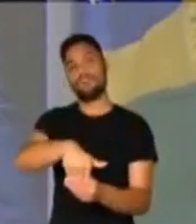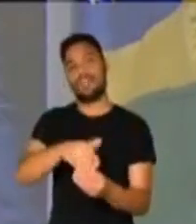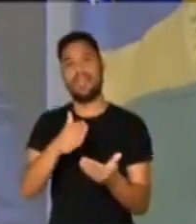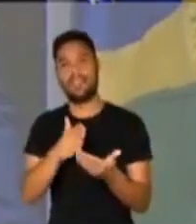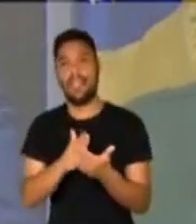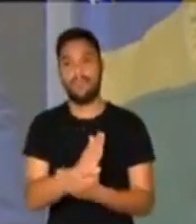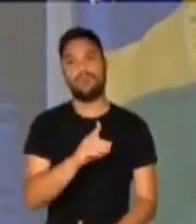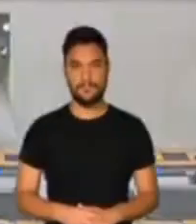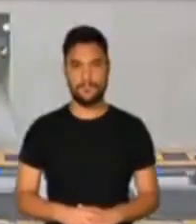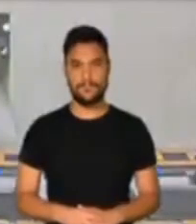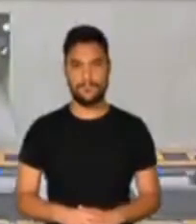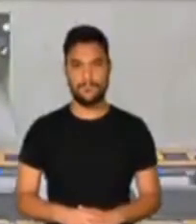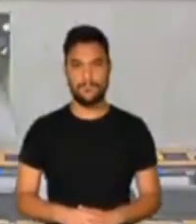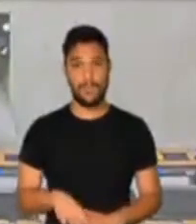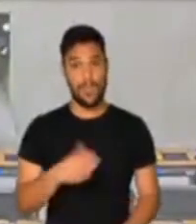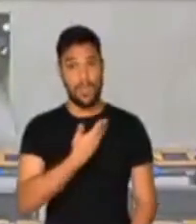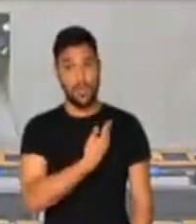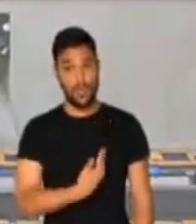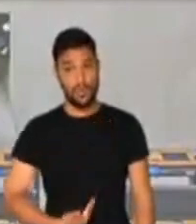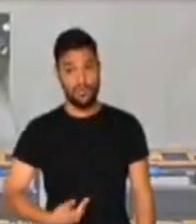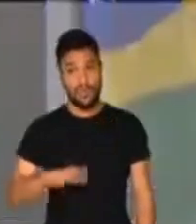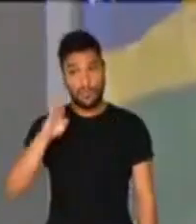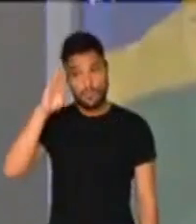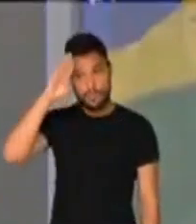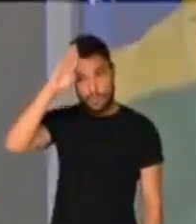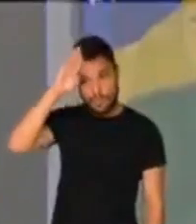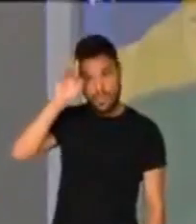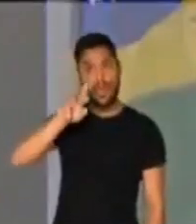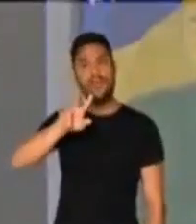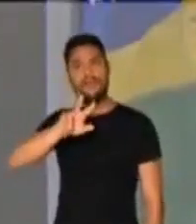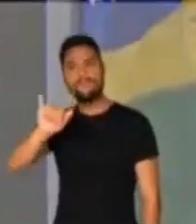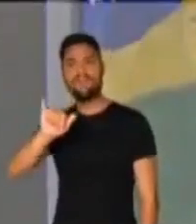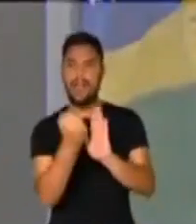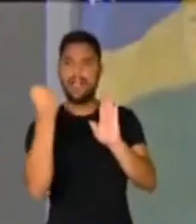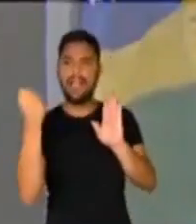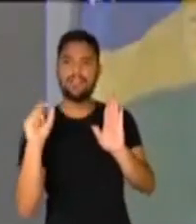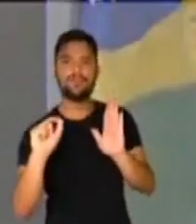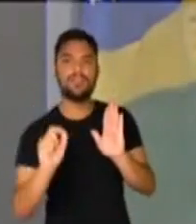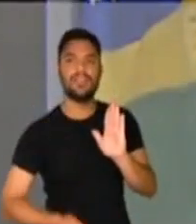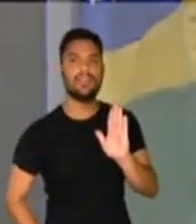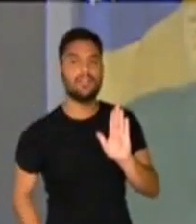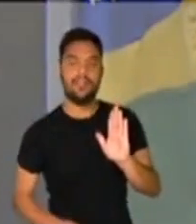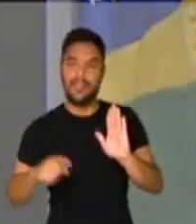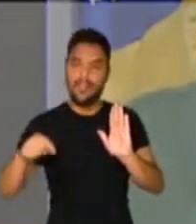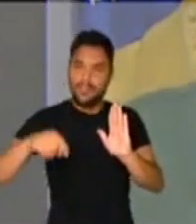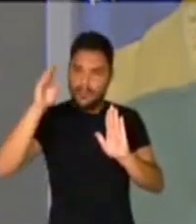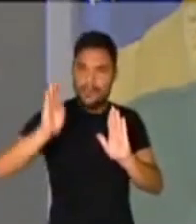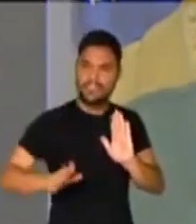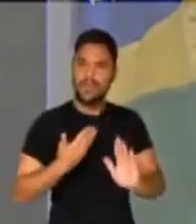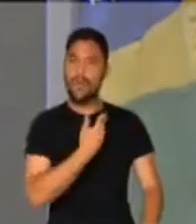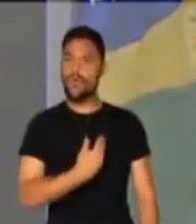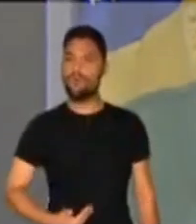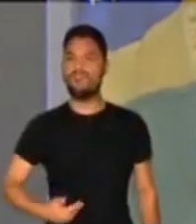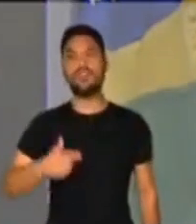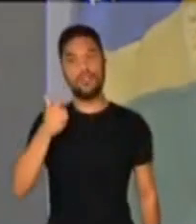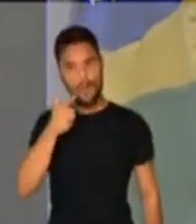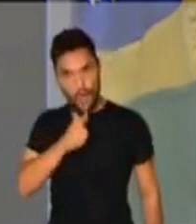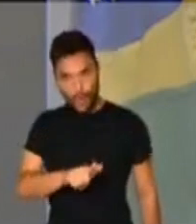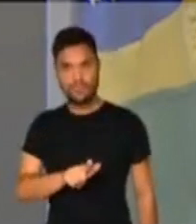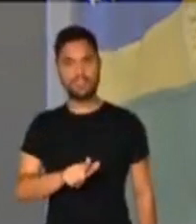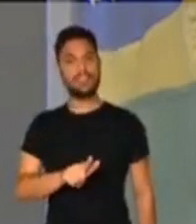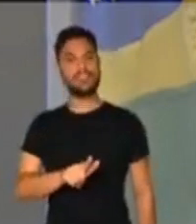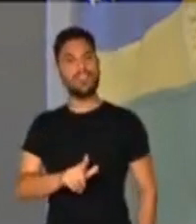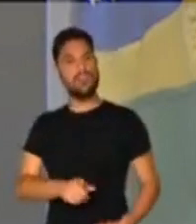aprovada nessa casa. E o governo Bolsonaro ficará marcado na história desse país, como governo que conseguiu